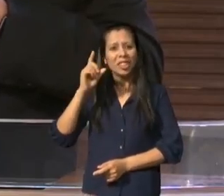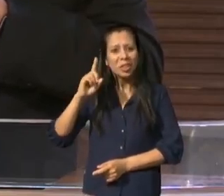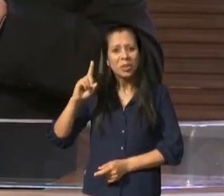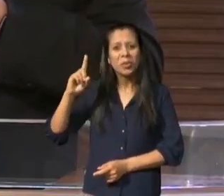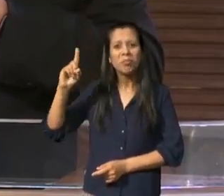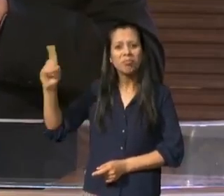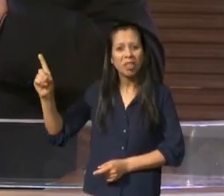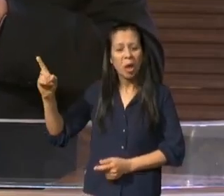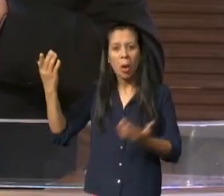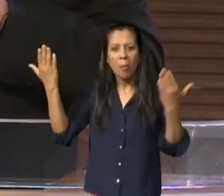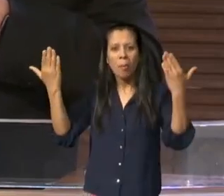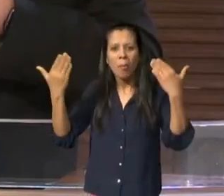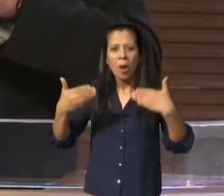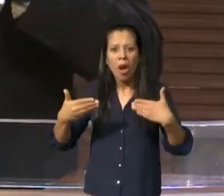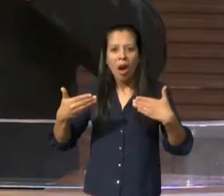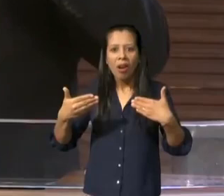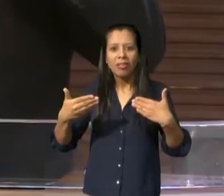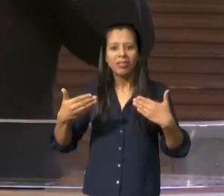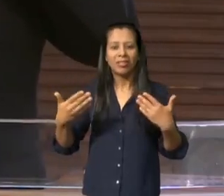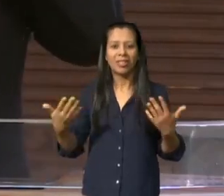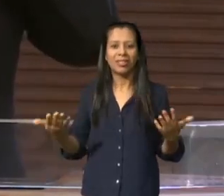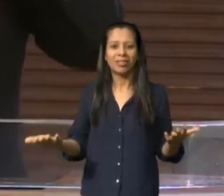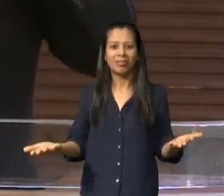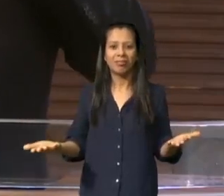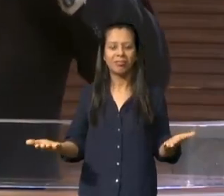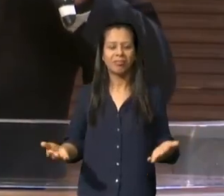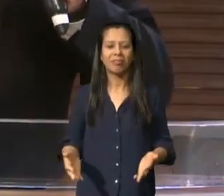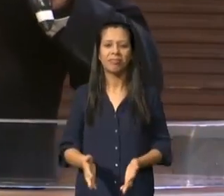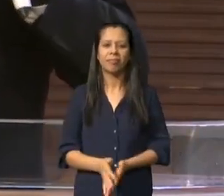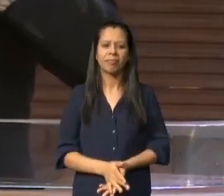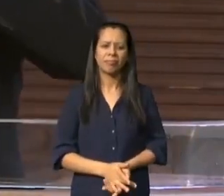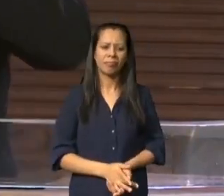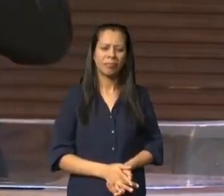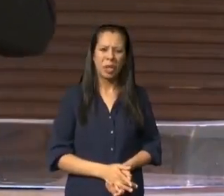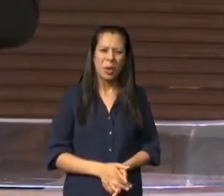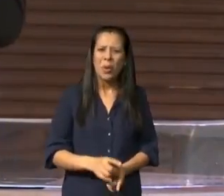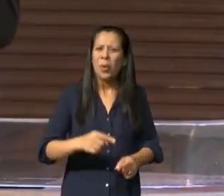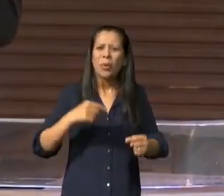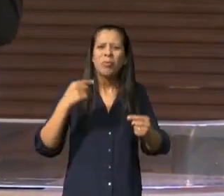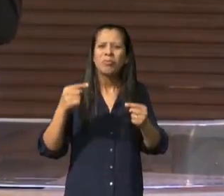ficaram prostrados no deserto